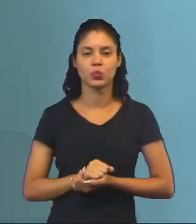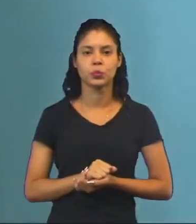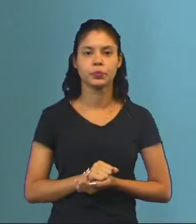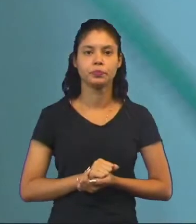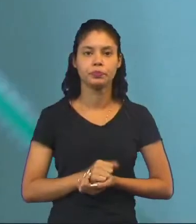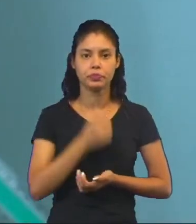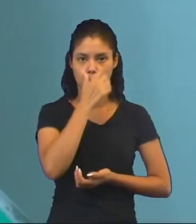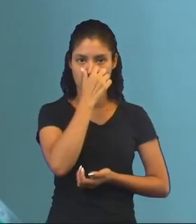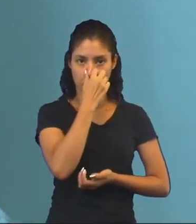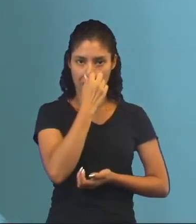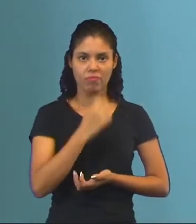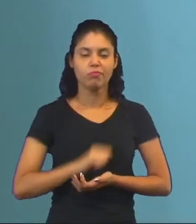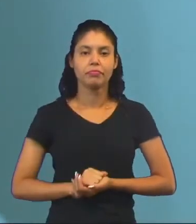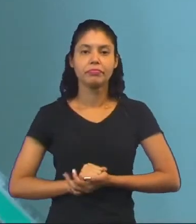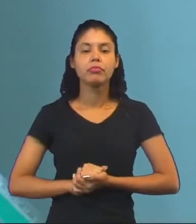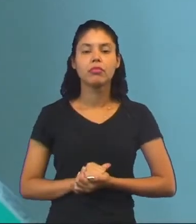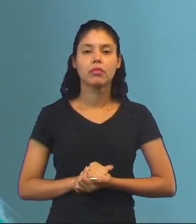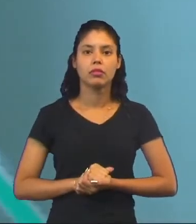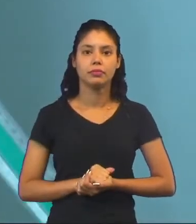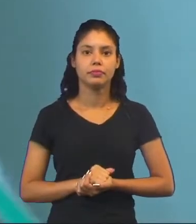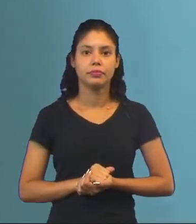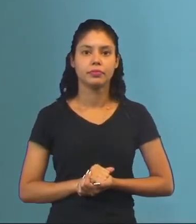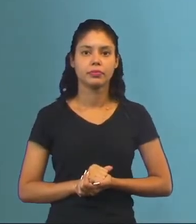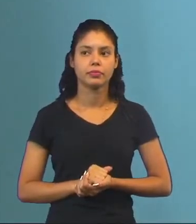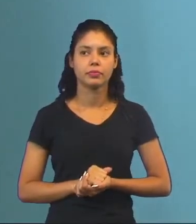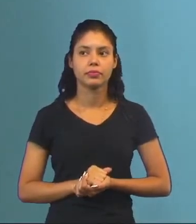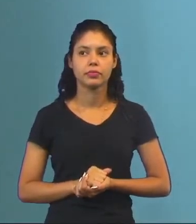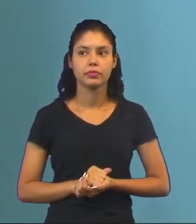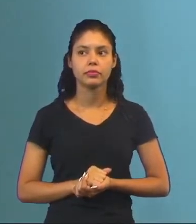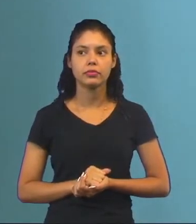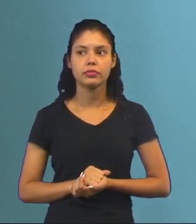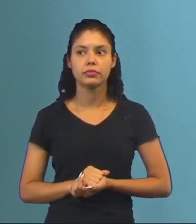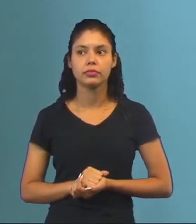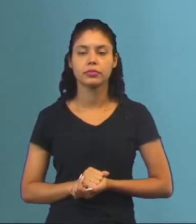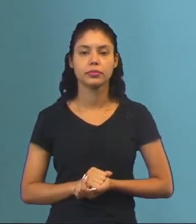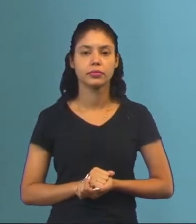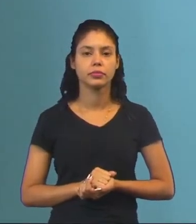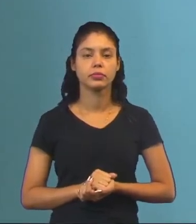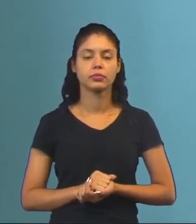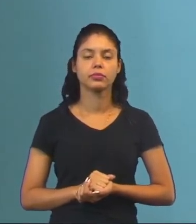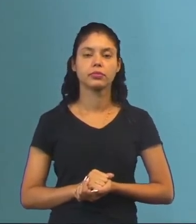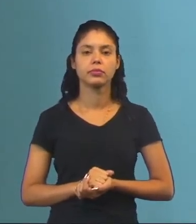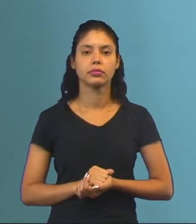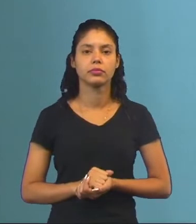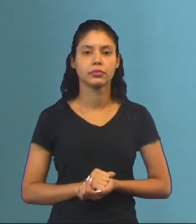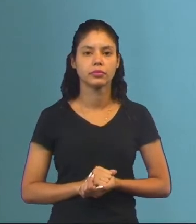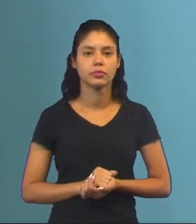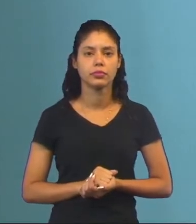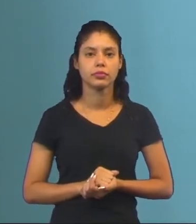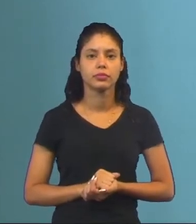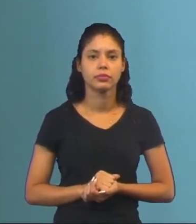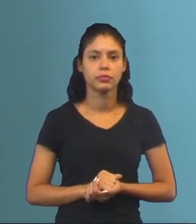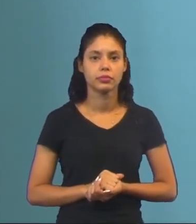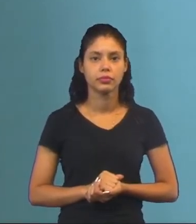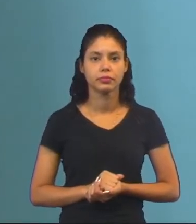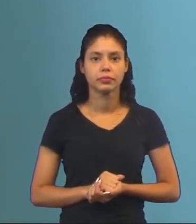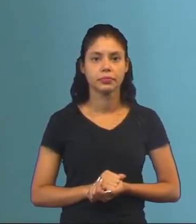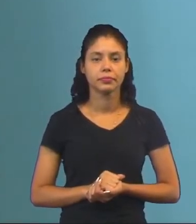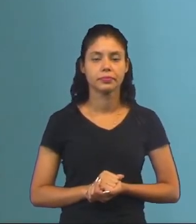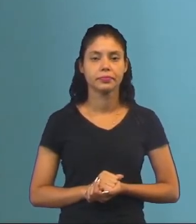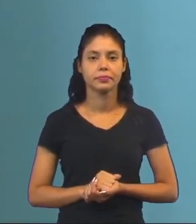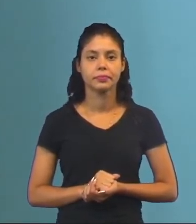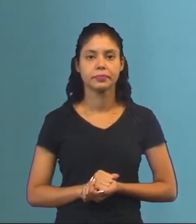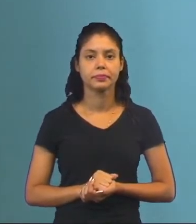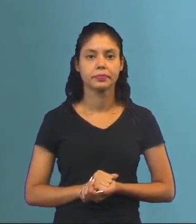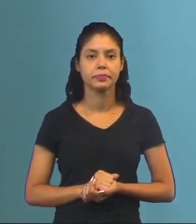Continuando. Final da historinha. Vamos lá. Com o sorriso no rosto, né? Que alguém vai te falar. A maneira que ele se expressou, né? Ele disse essa frase dessa